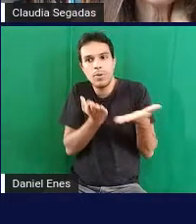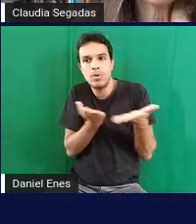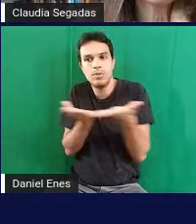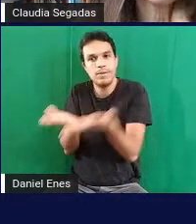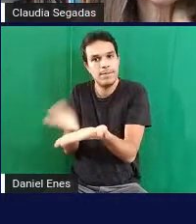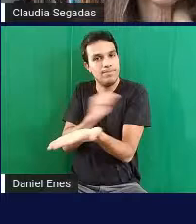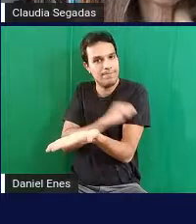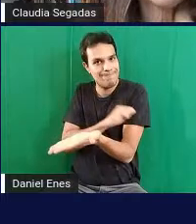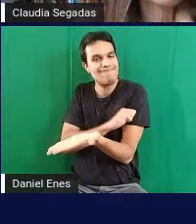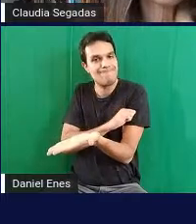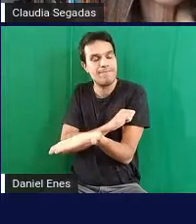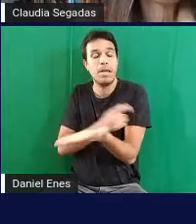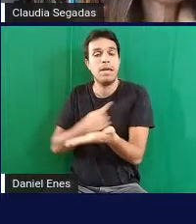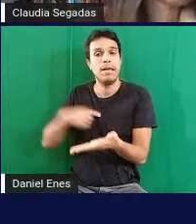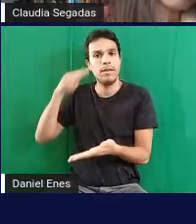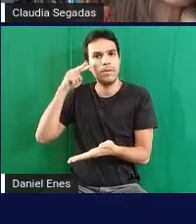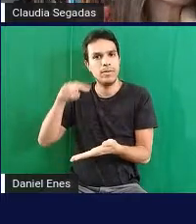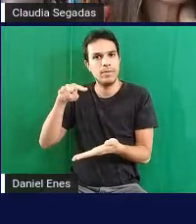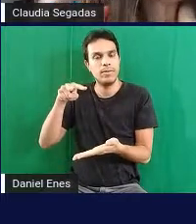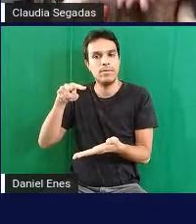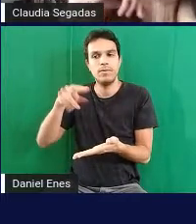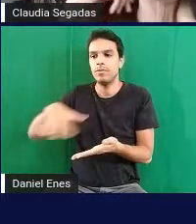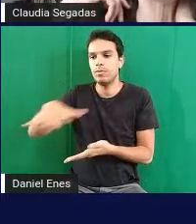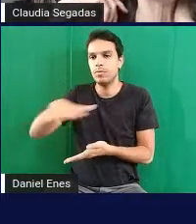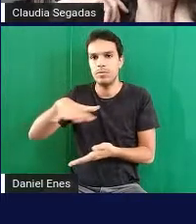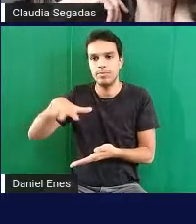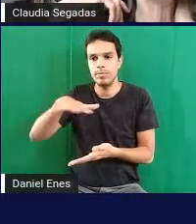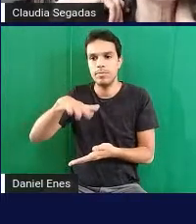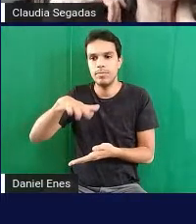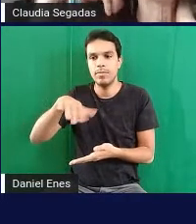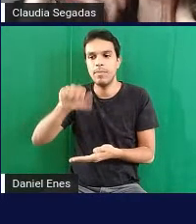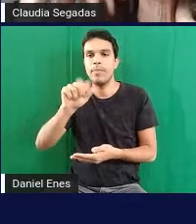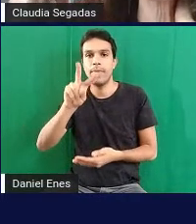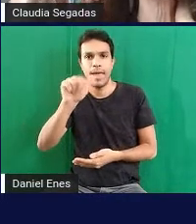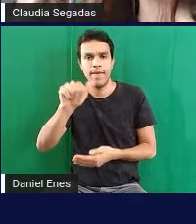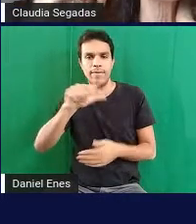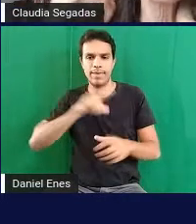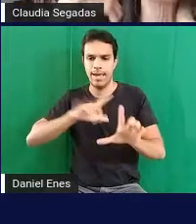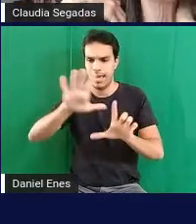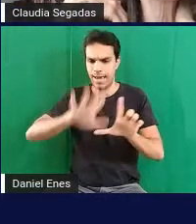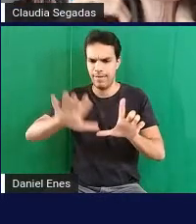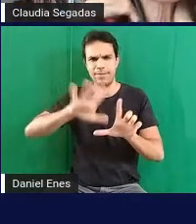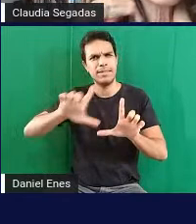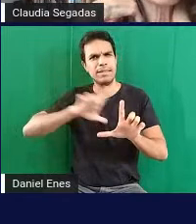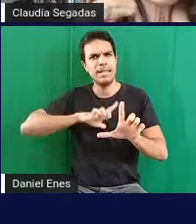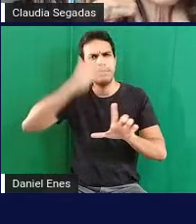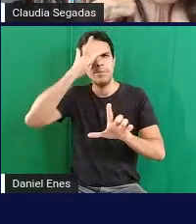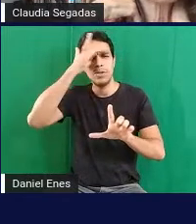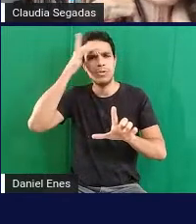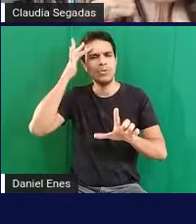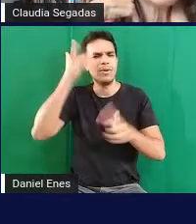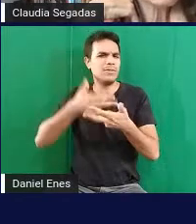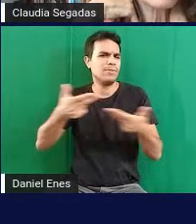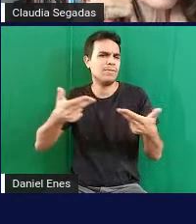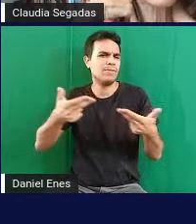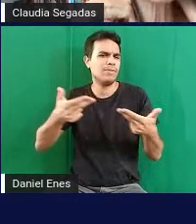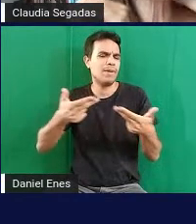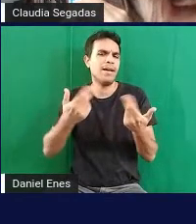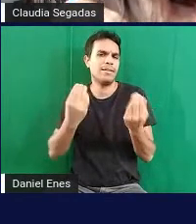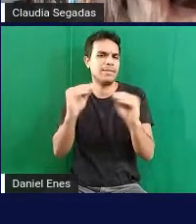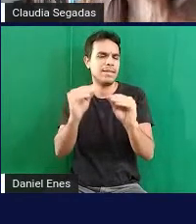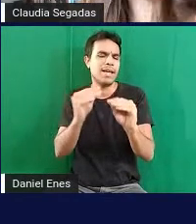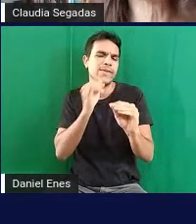eu vi lá no ambiente no AVA que várias pessoas deram alguns exemplos bem